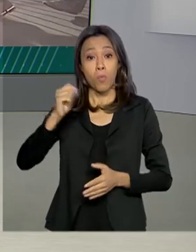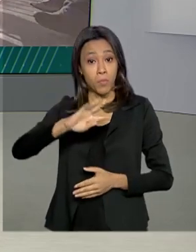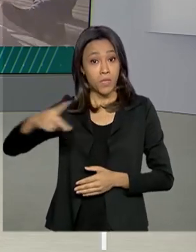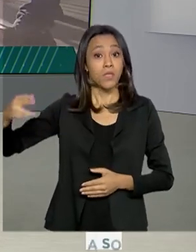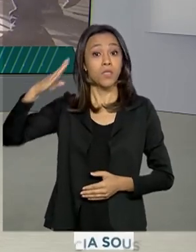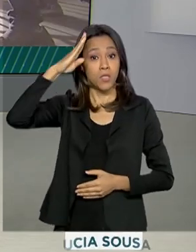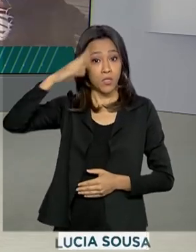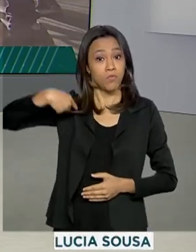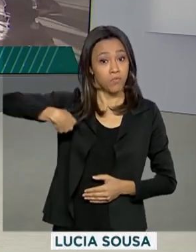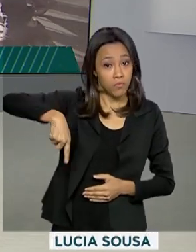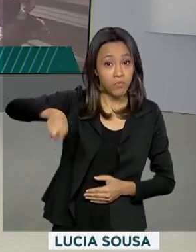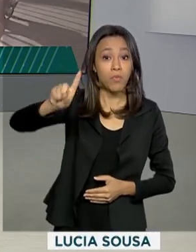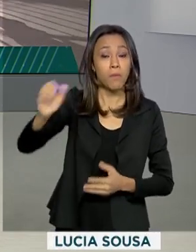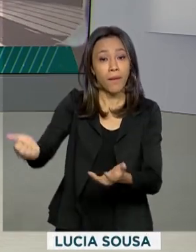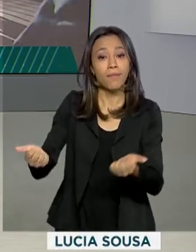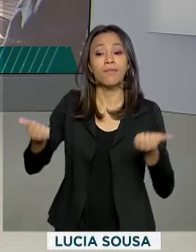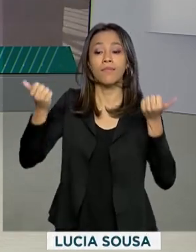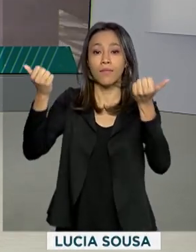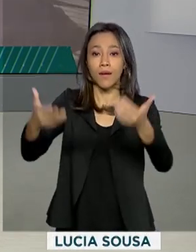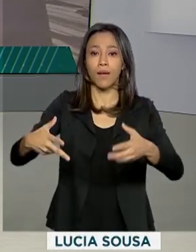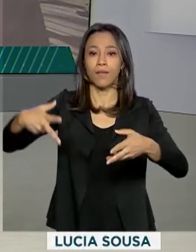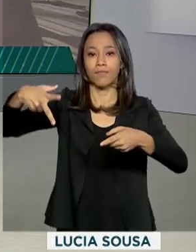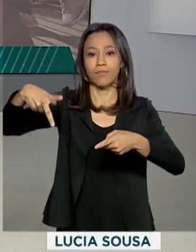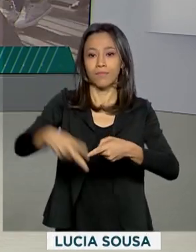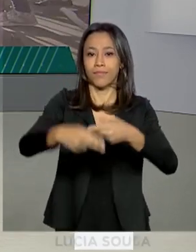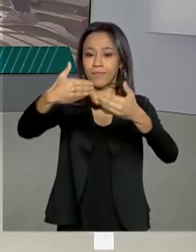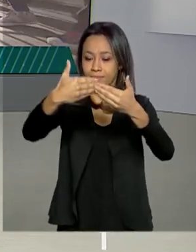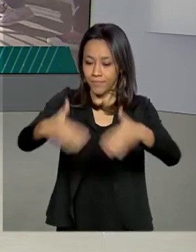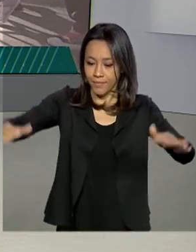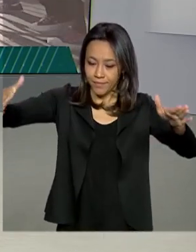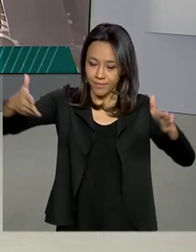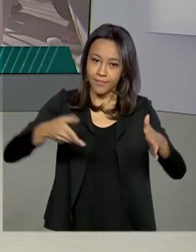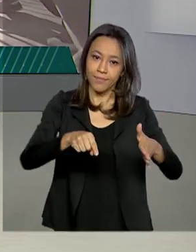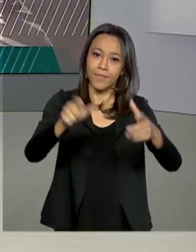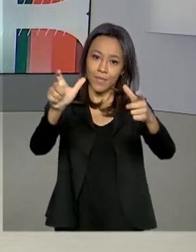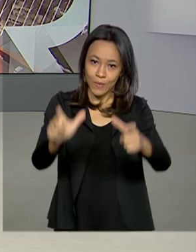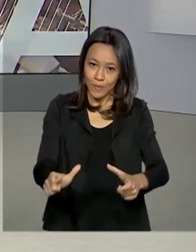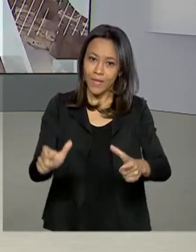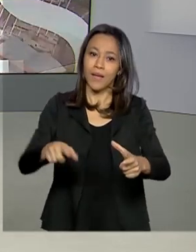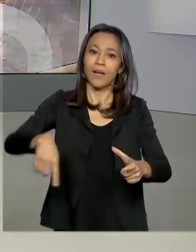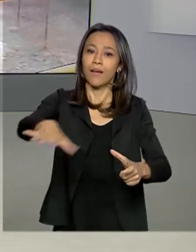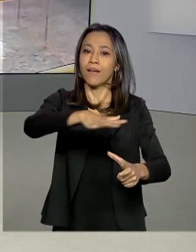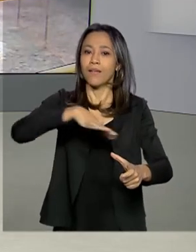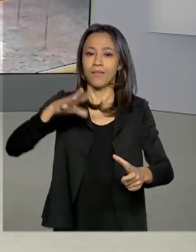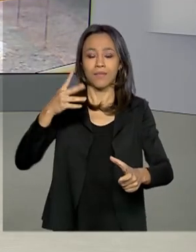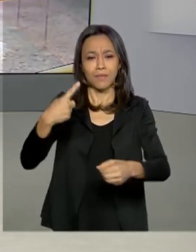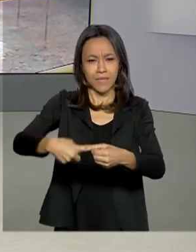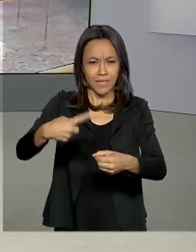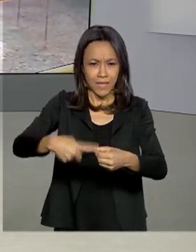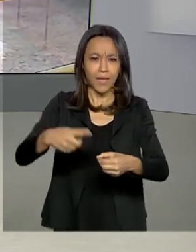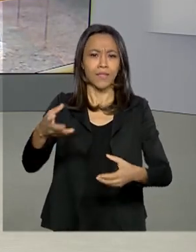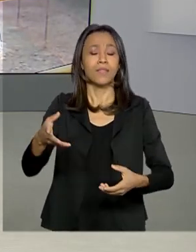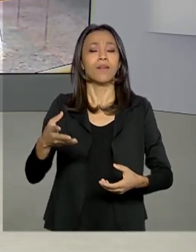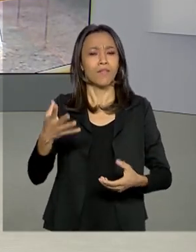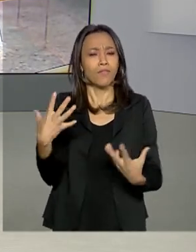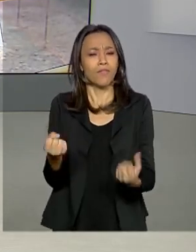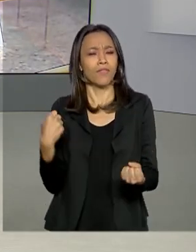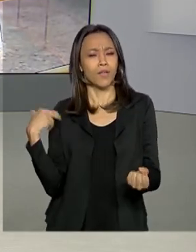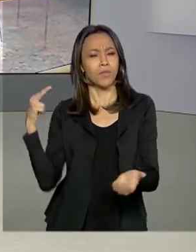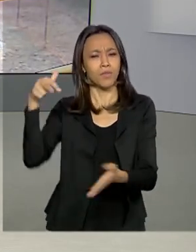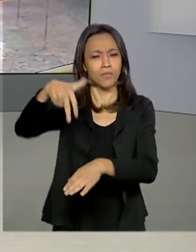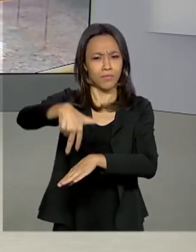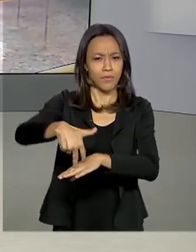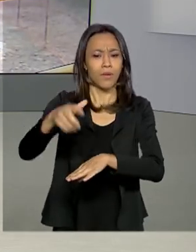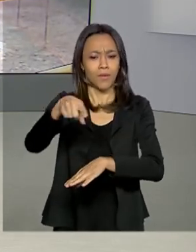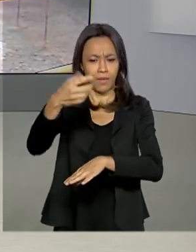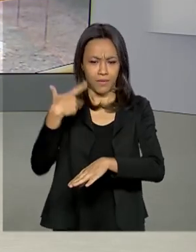entregar o trecho da transposição na cidade cearense de Penaforte. E é para lá que a gente vai ao vivo com a repórter Luana Karen, que tem